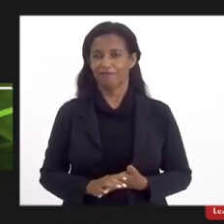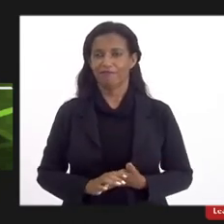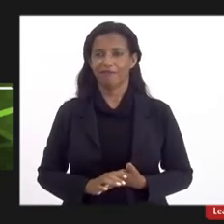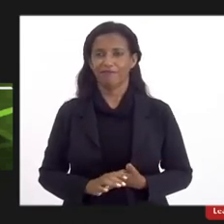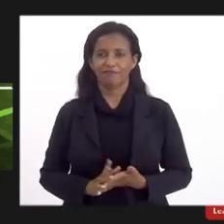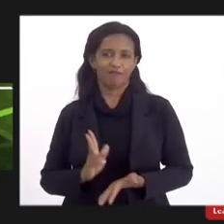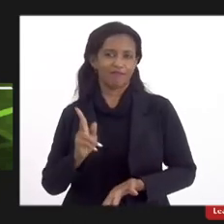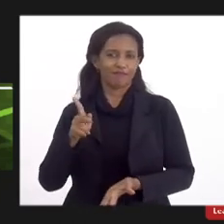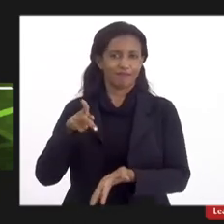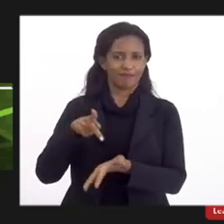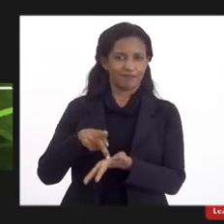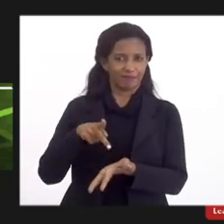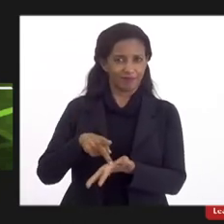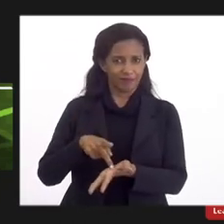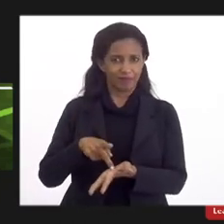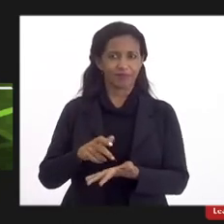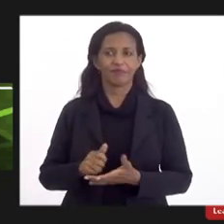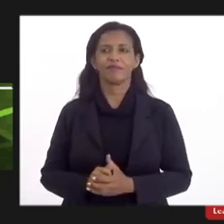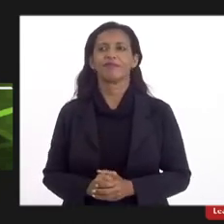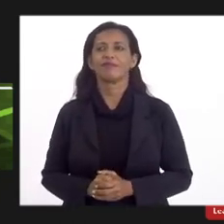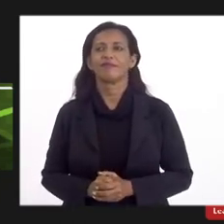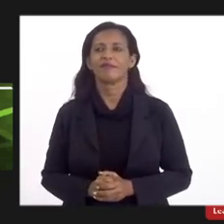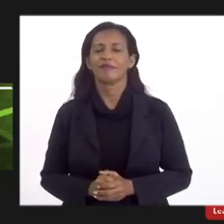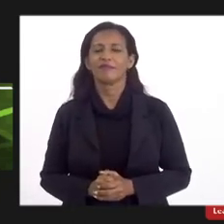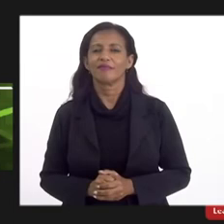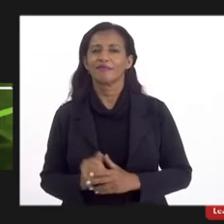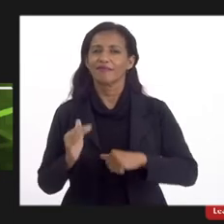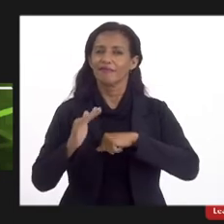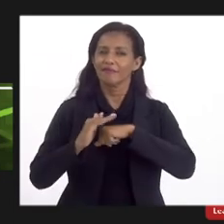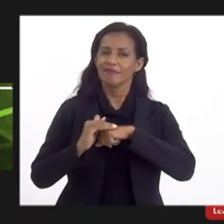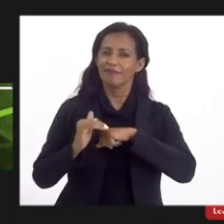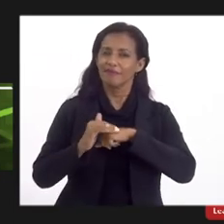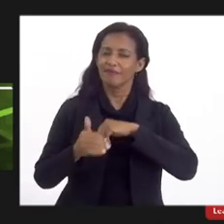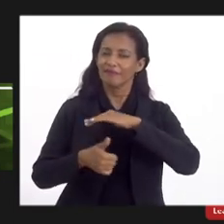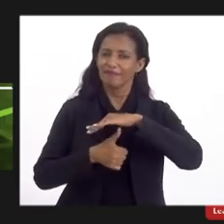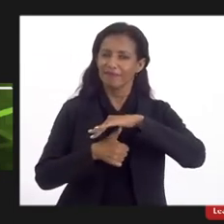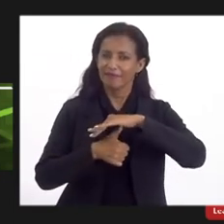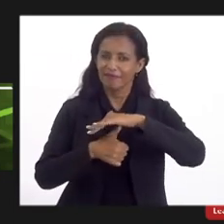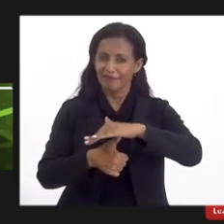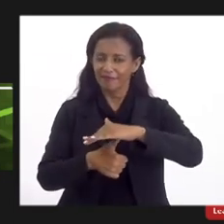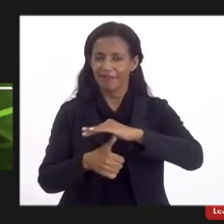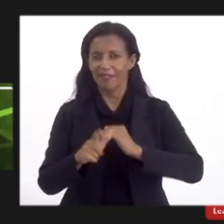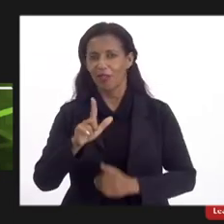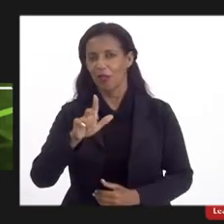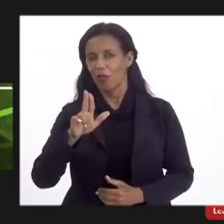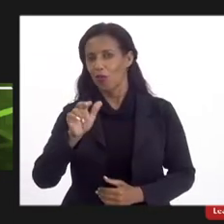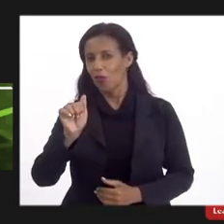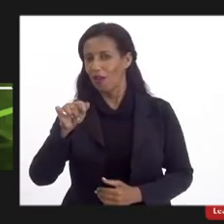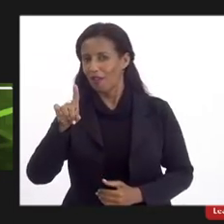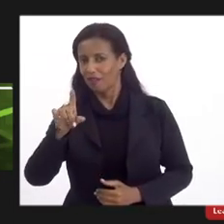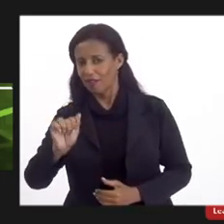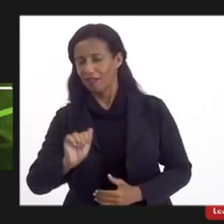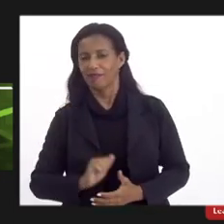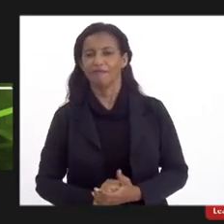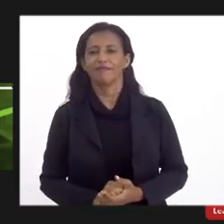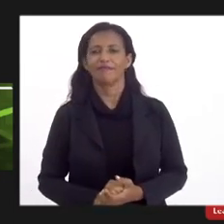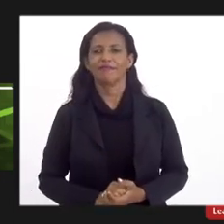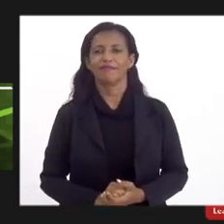sincero sincero meigo da reitora Luana e